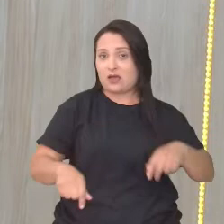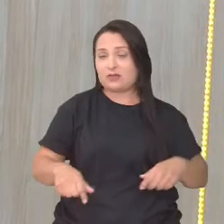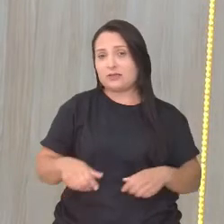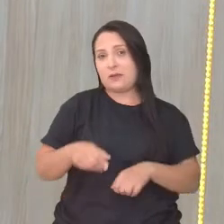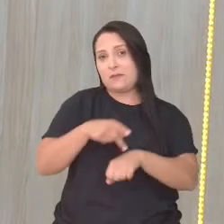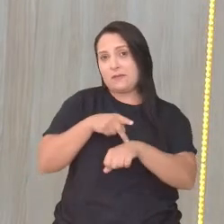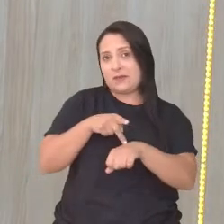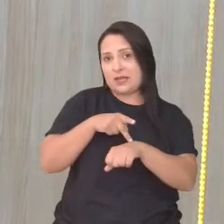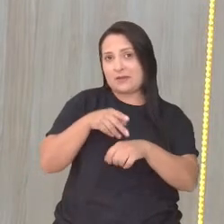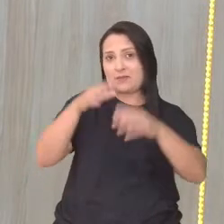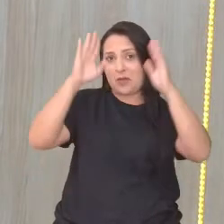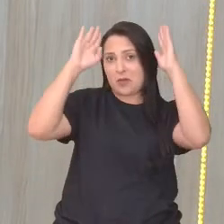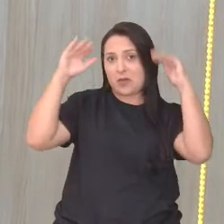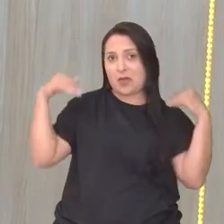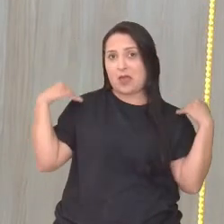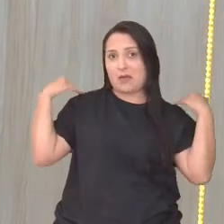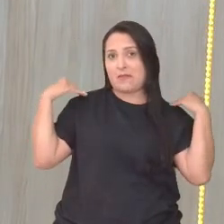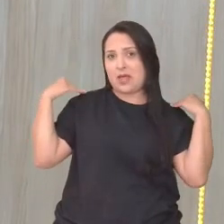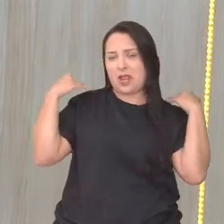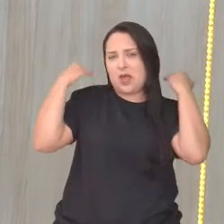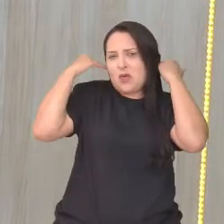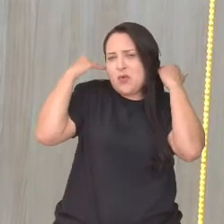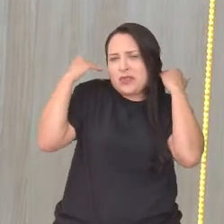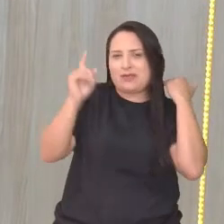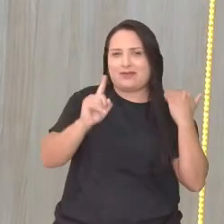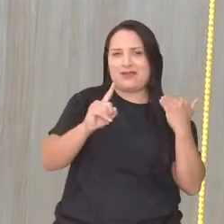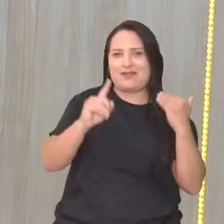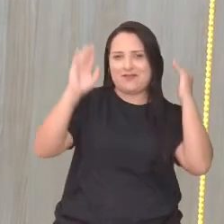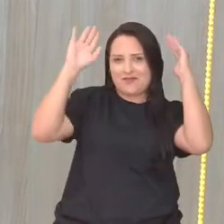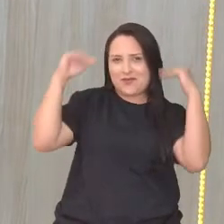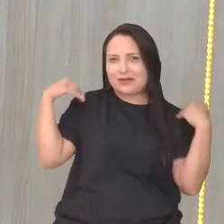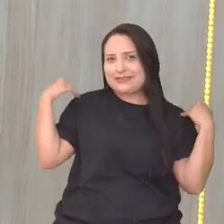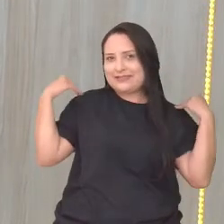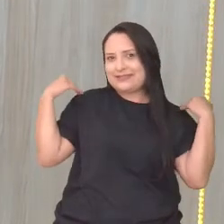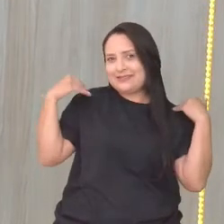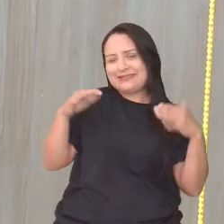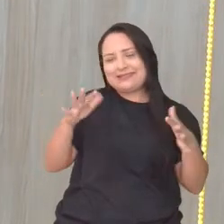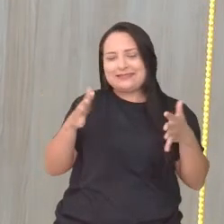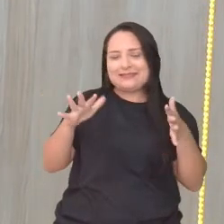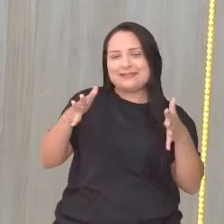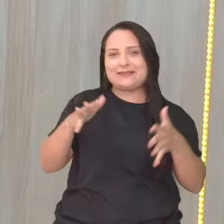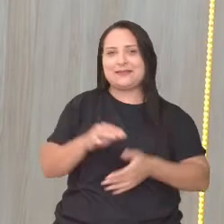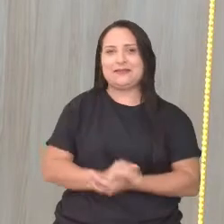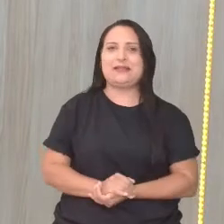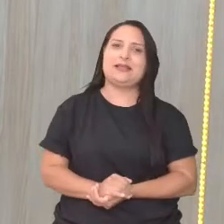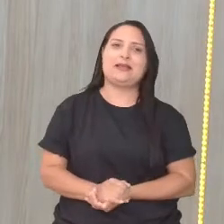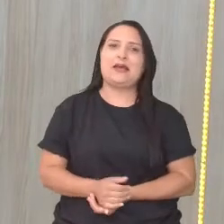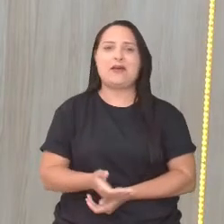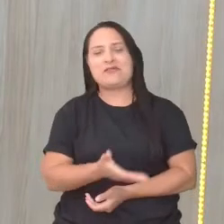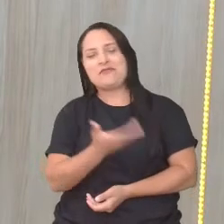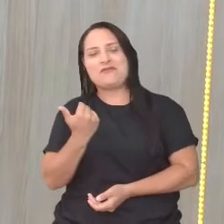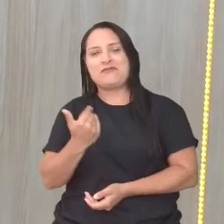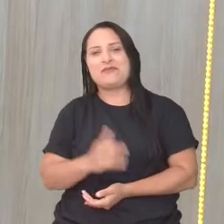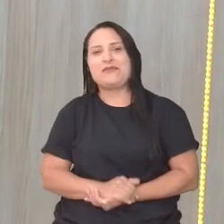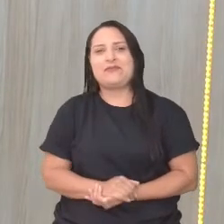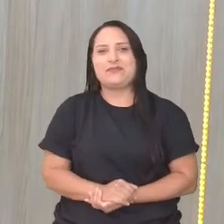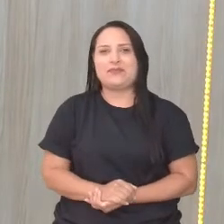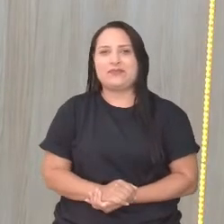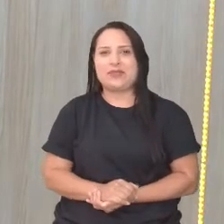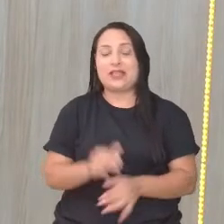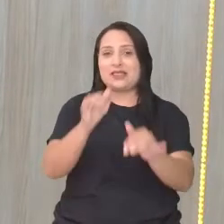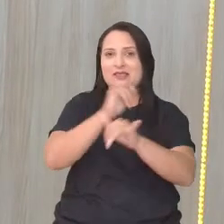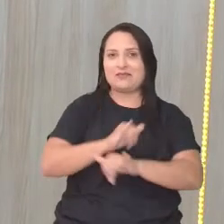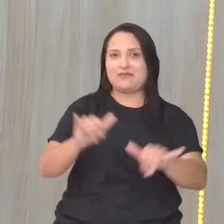Meu cabelo é mediano, né? Não é tão curtinho assim. razoável. Exatamente. Então, vamos embora. Essas